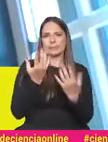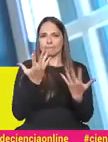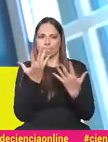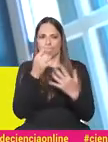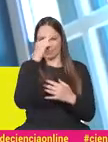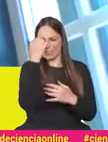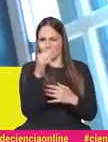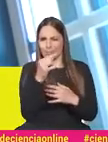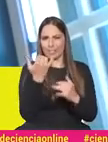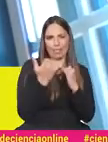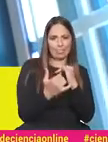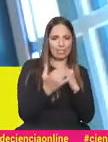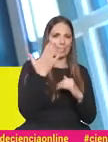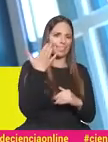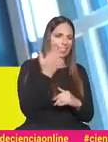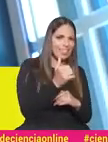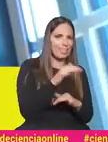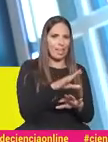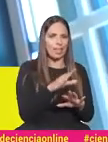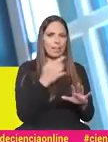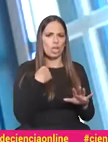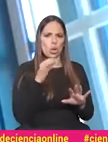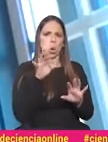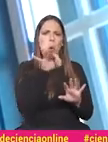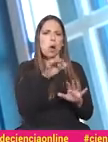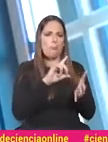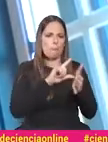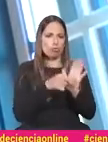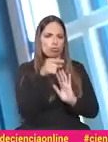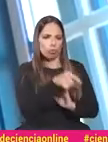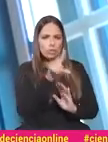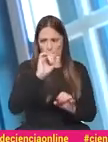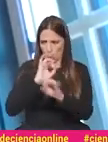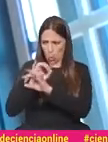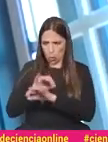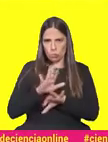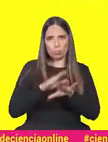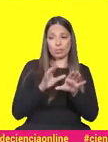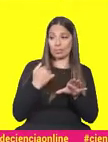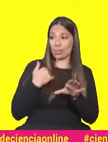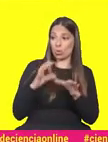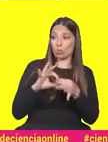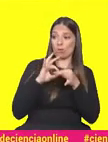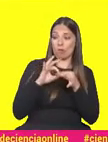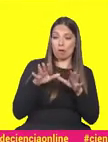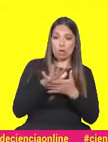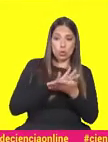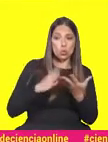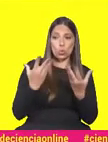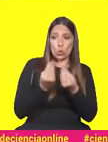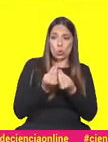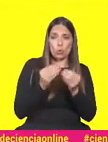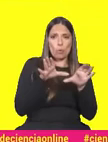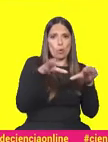dificuldade em arriscar, mas se eu arrisquei nesse projeto e noutros também, foi pelo facto de eu por detrás de mim e comigo um